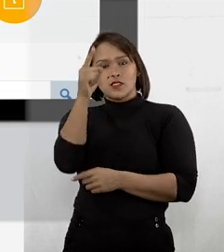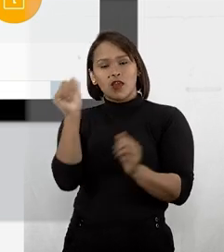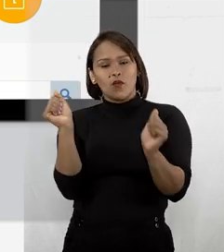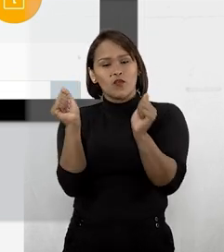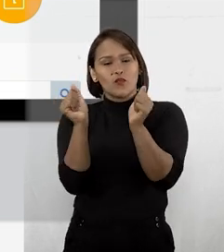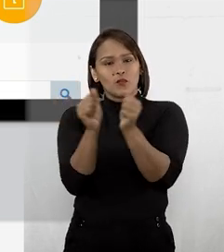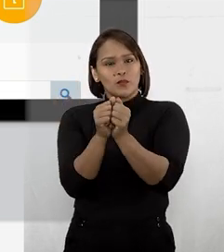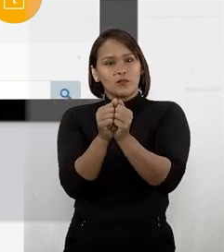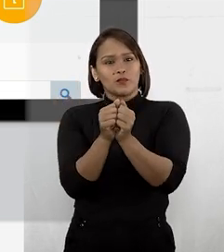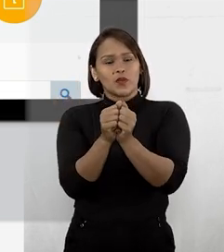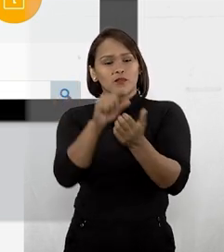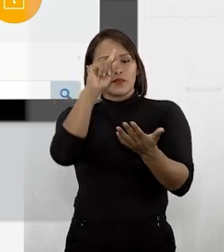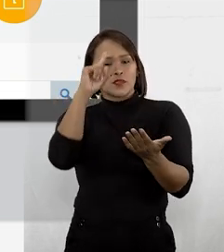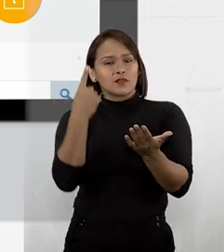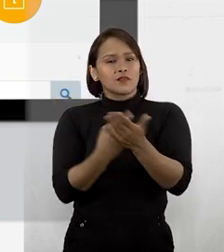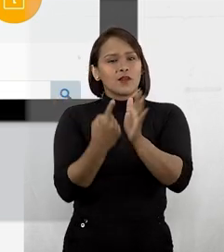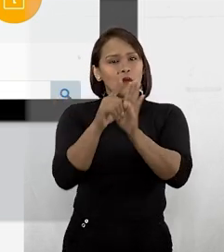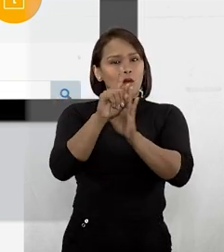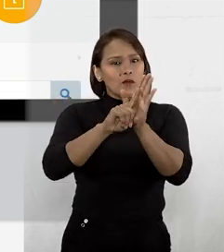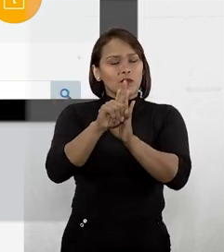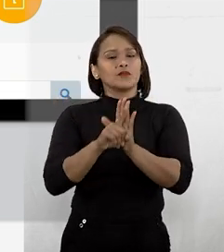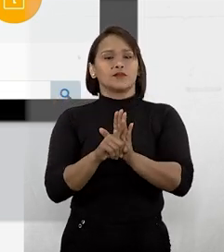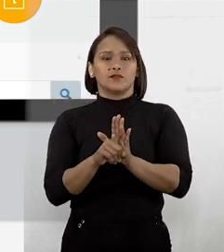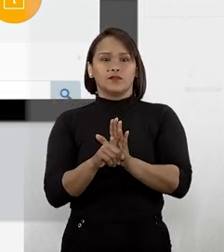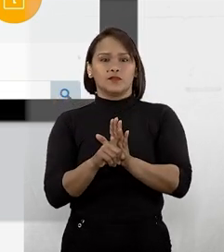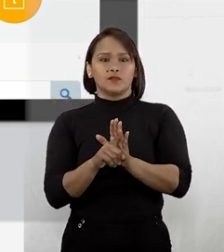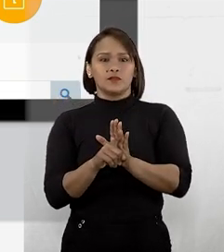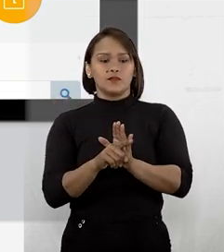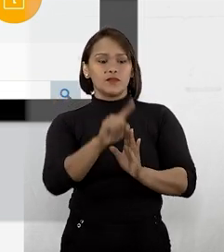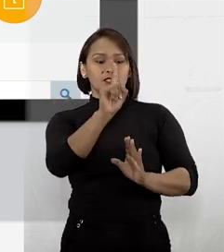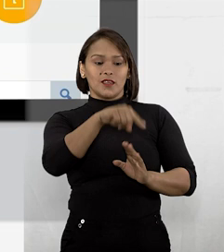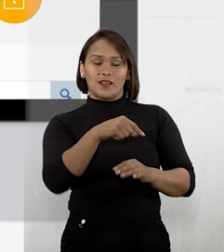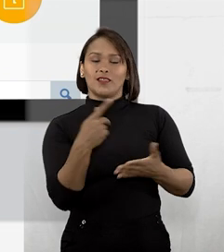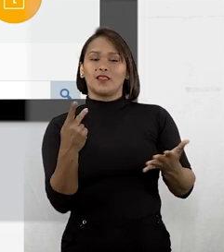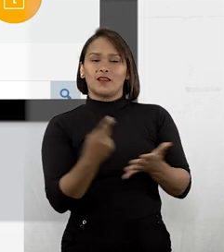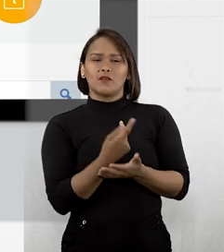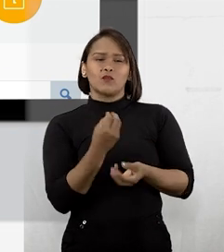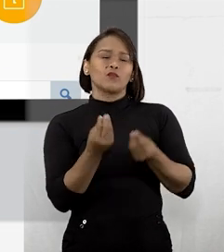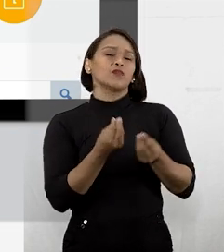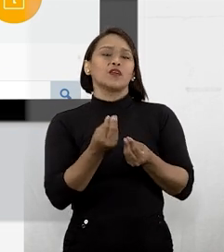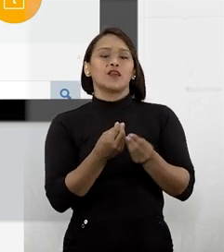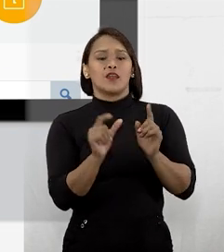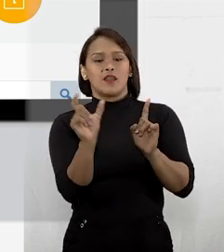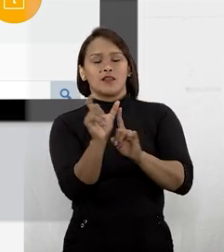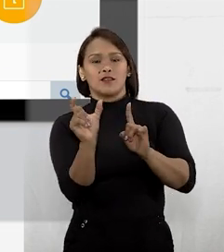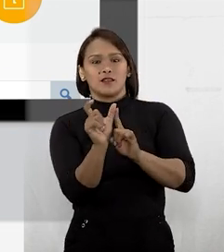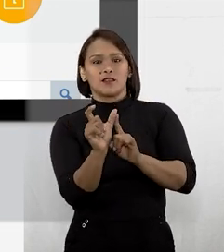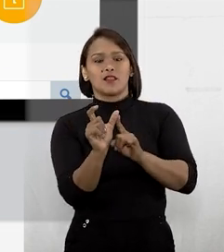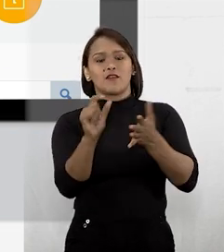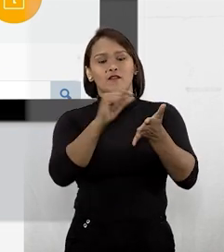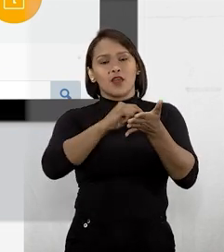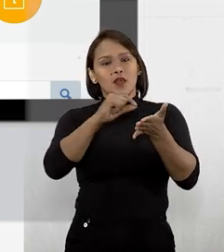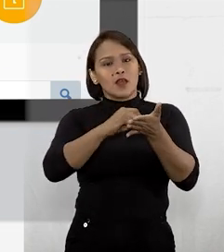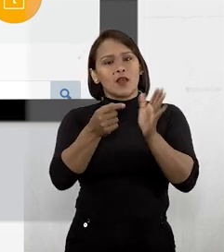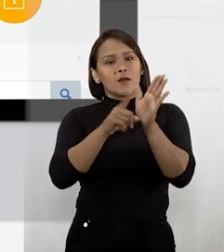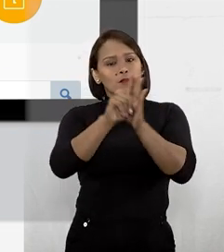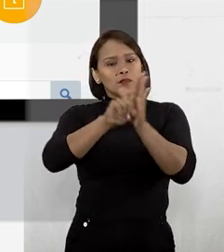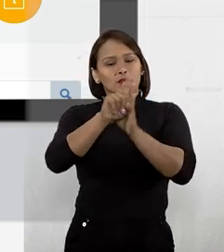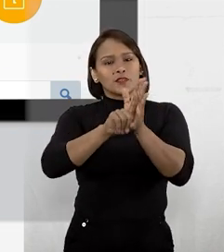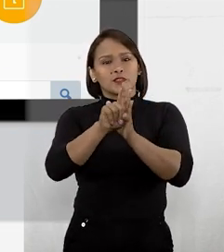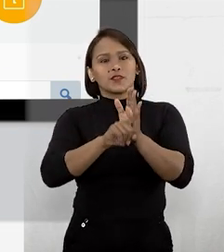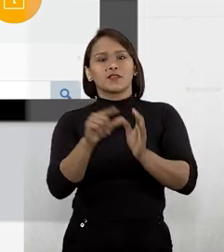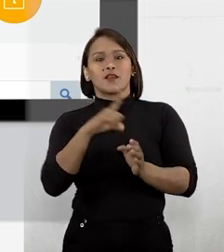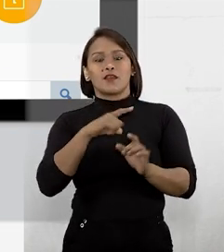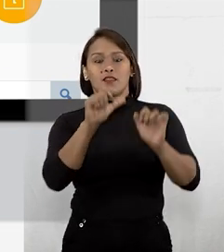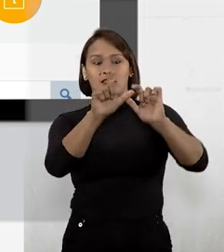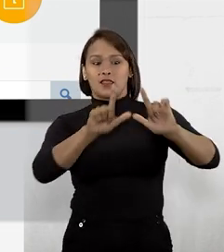estejam próximas nas decisões pesquisadas. Nesse caso, basta escrever o argumento de pesquisa que você vê na